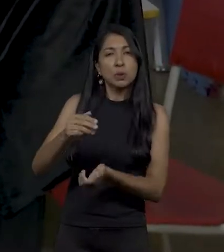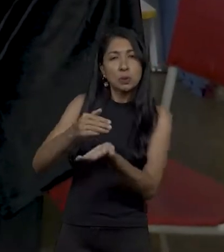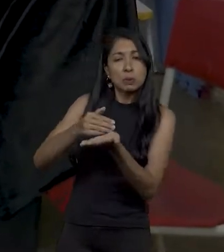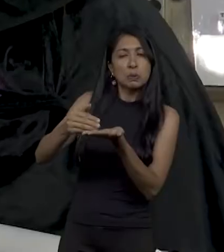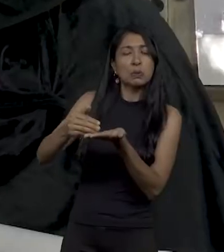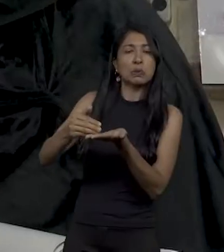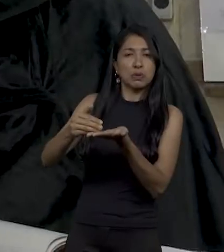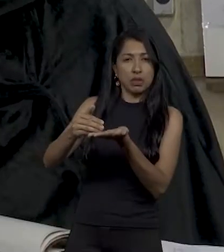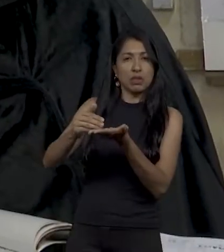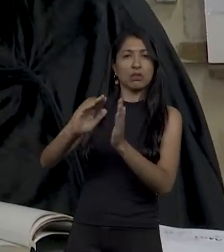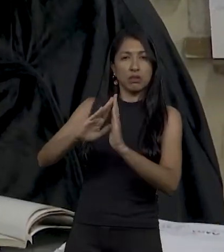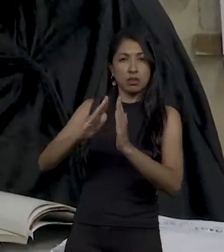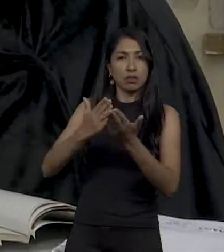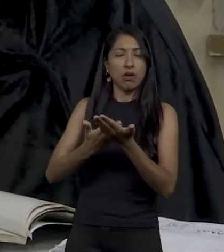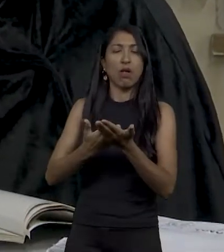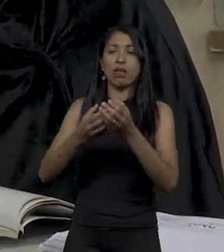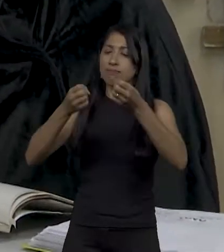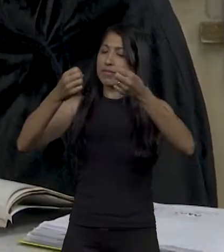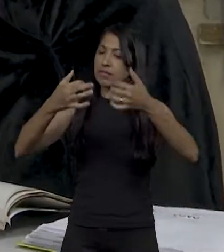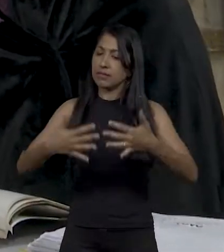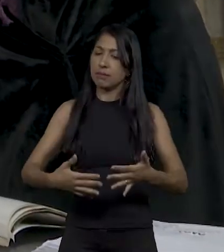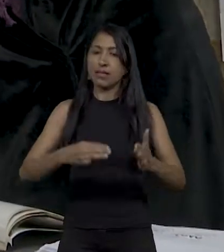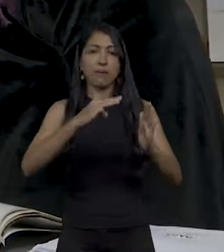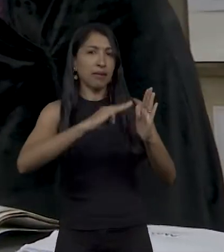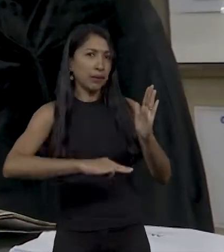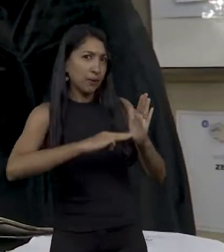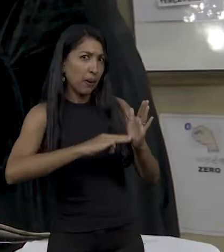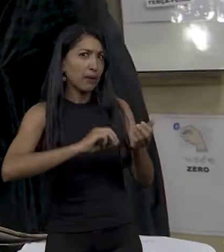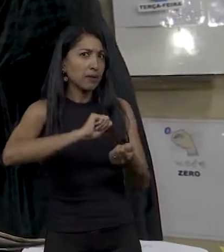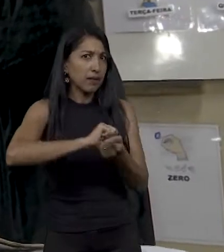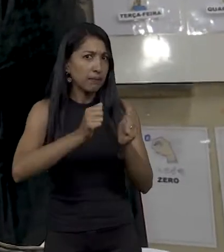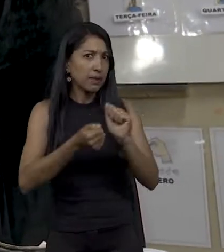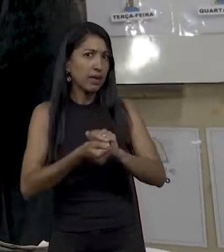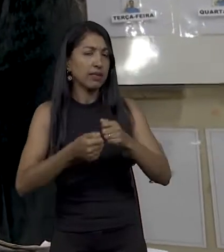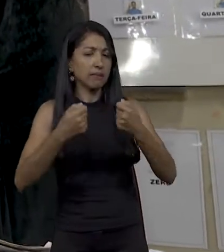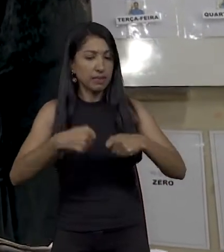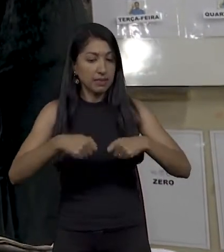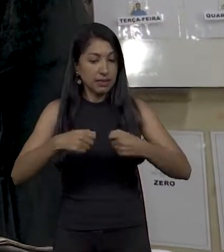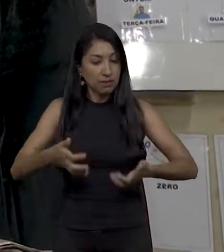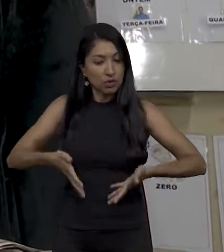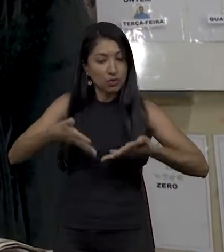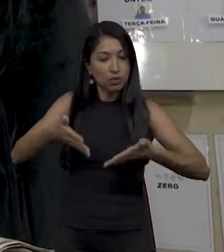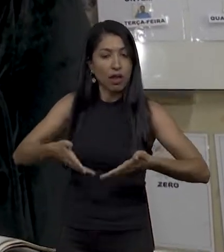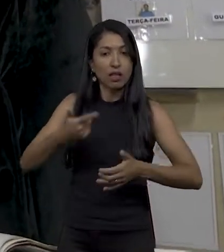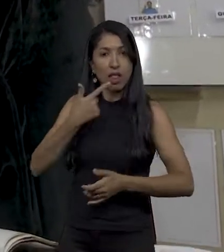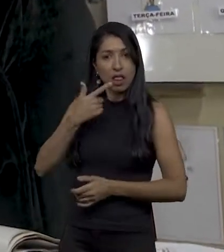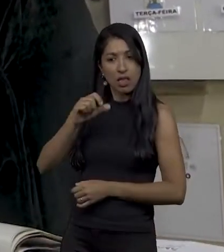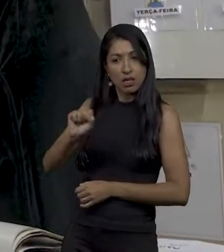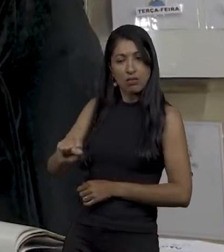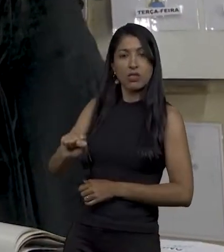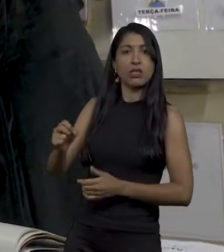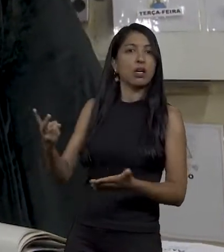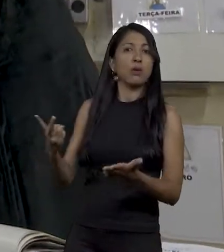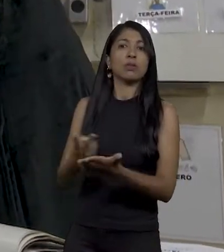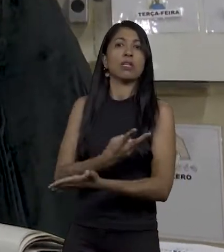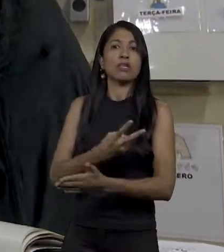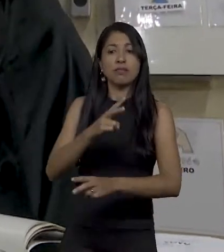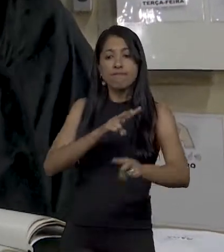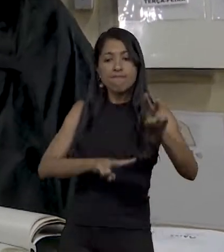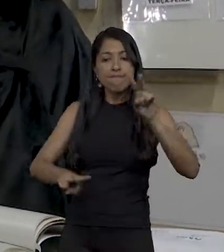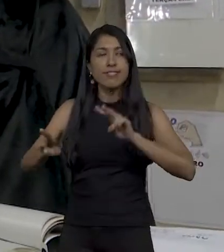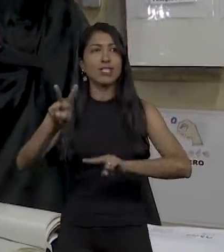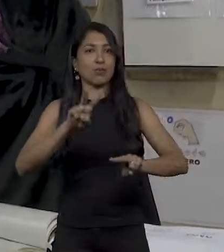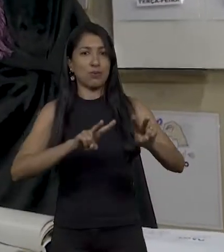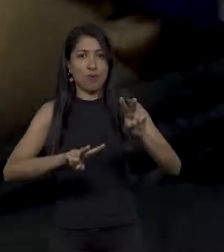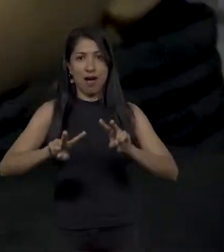escola. Ela explica que a metodologia é adaptada para que a estimulação linguística aconteça de forma